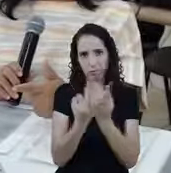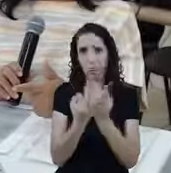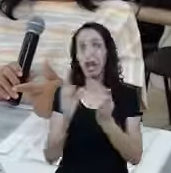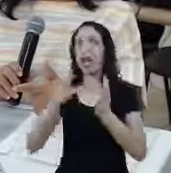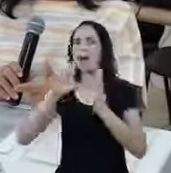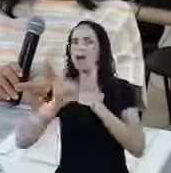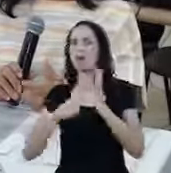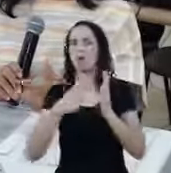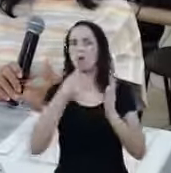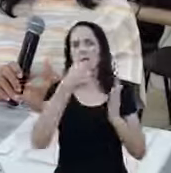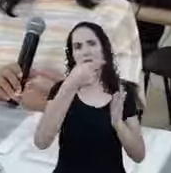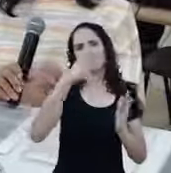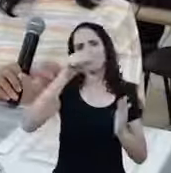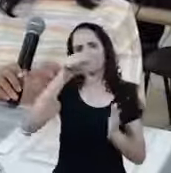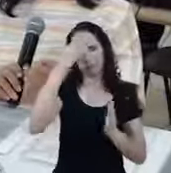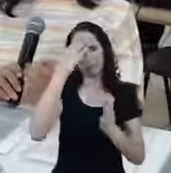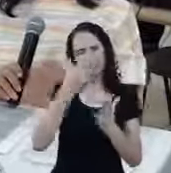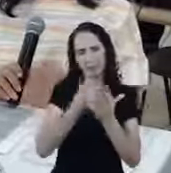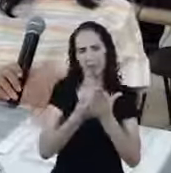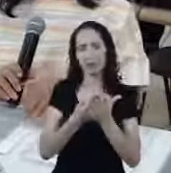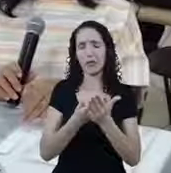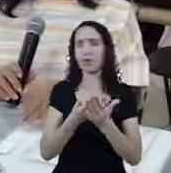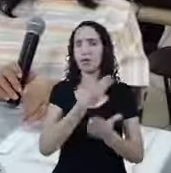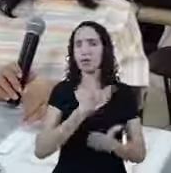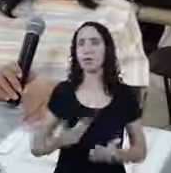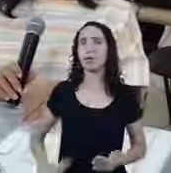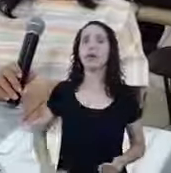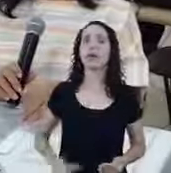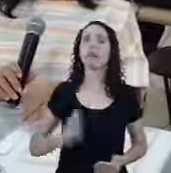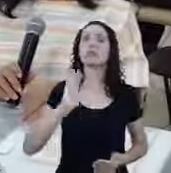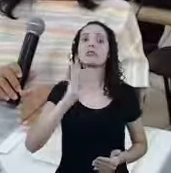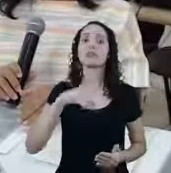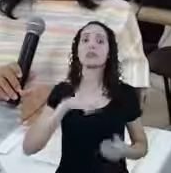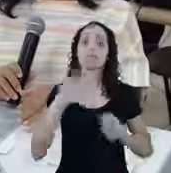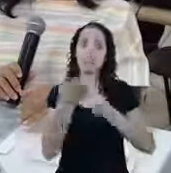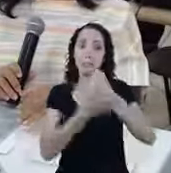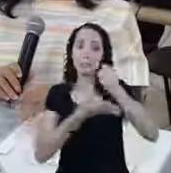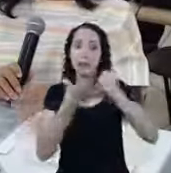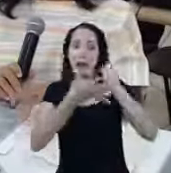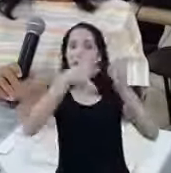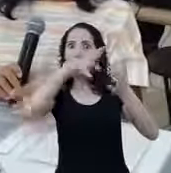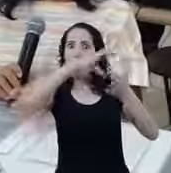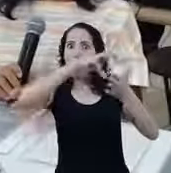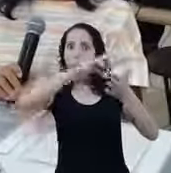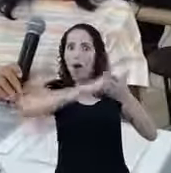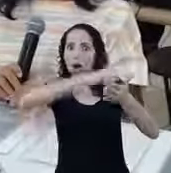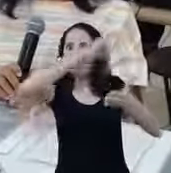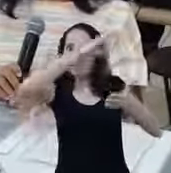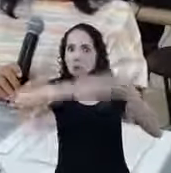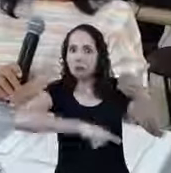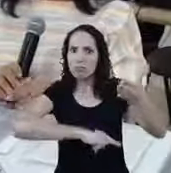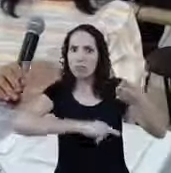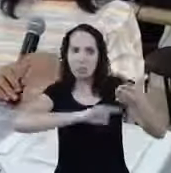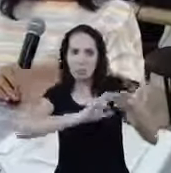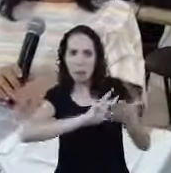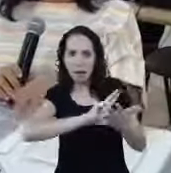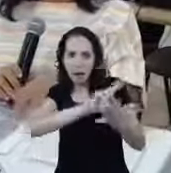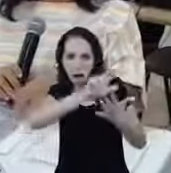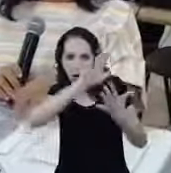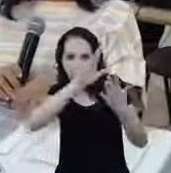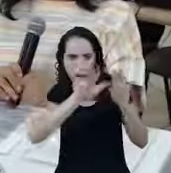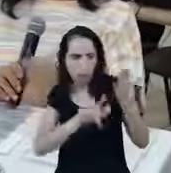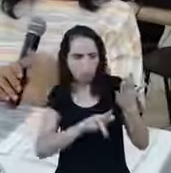dia 27 O governo já Vai ter Na base de dados Uma gama De pessoas Que se